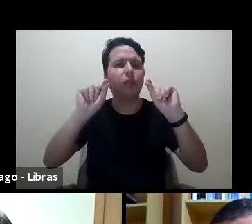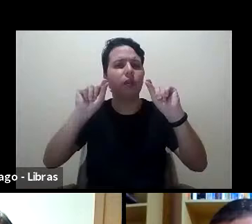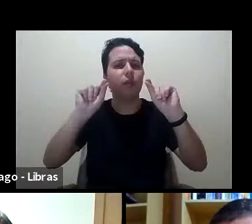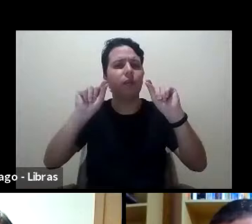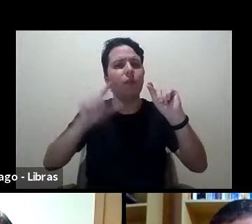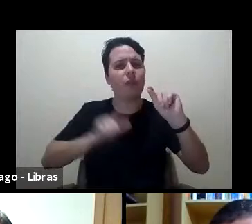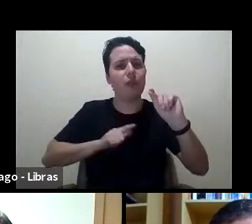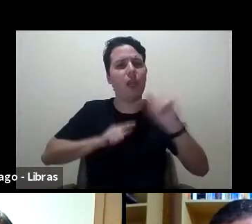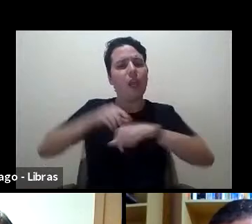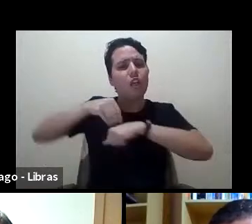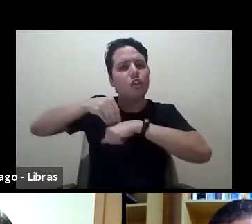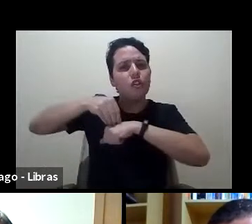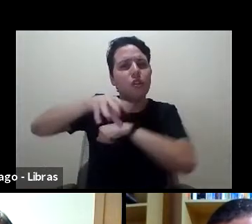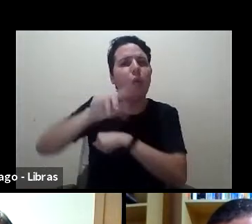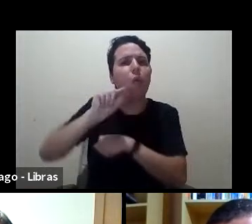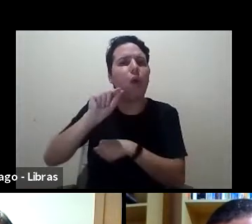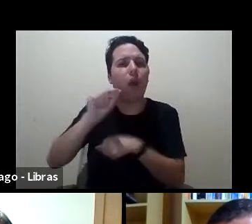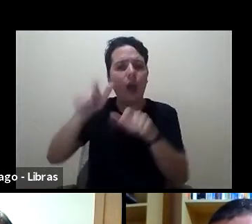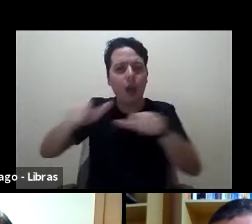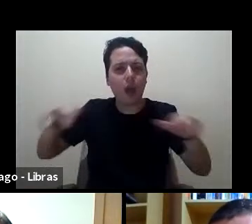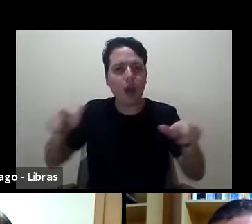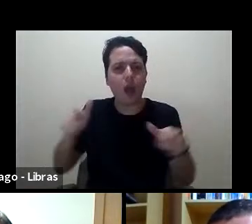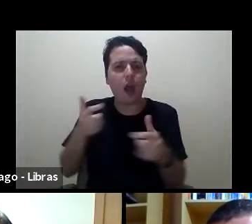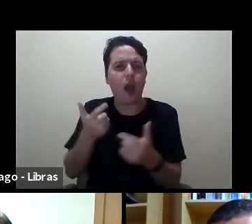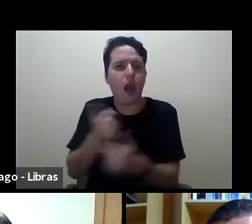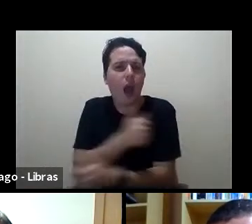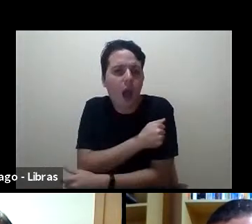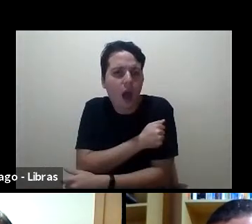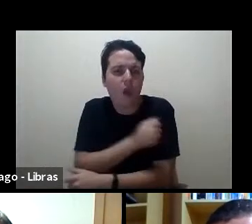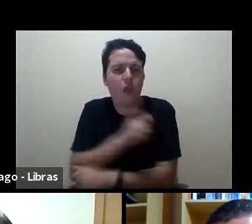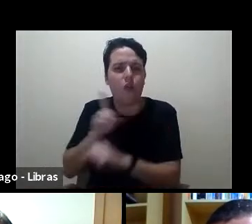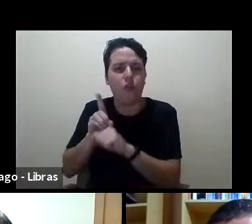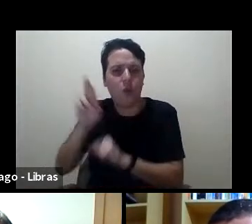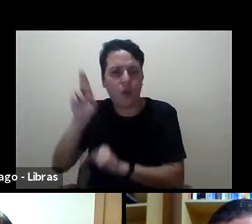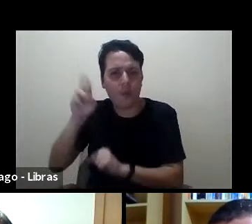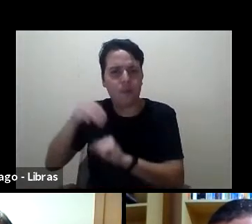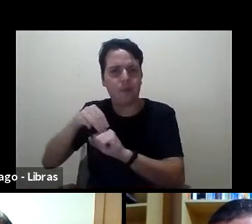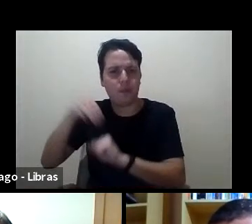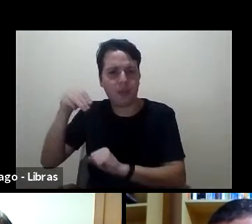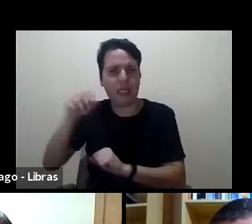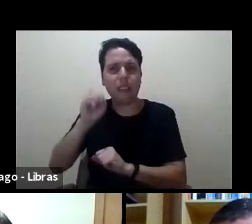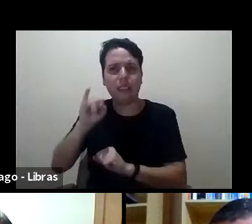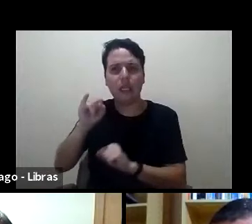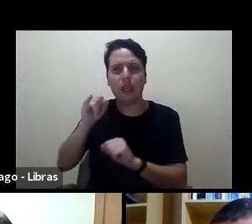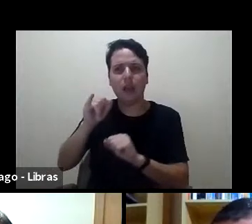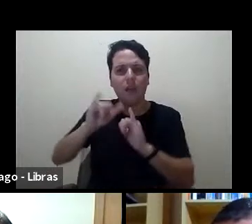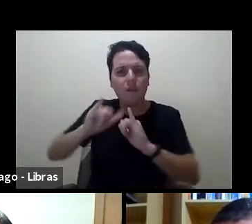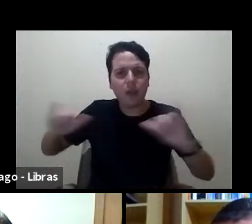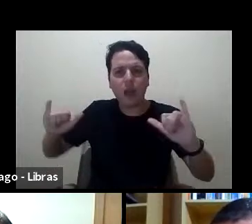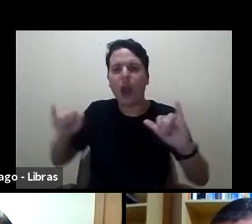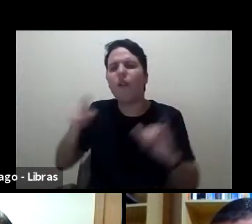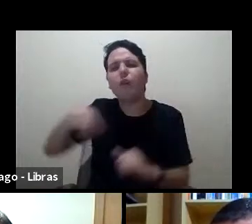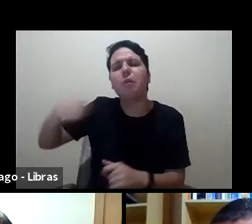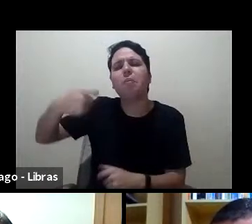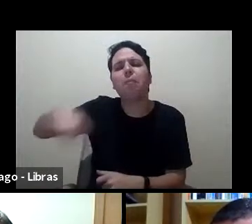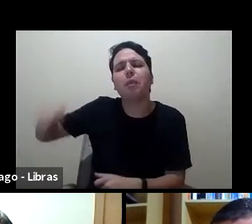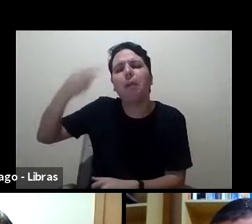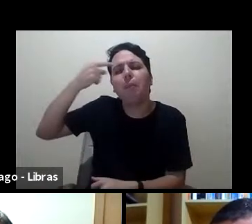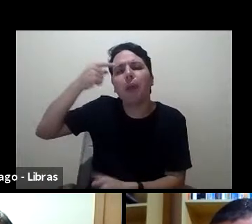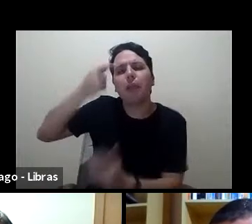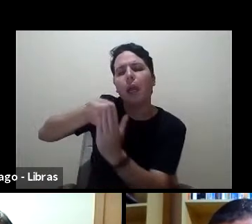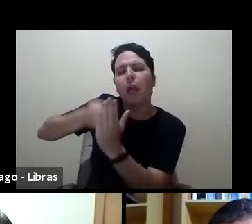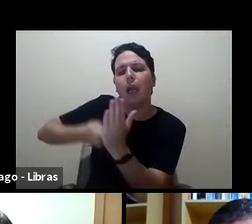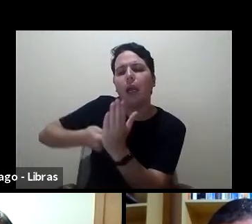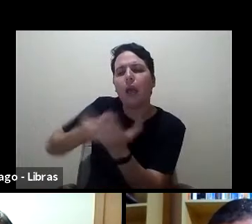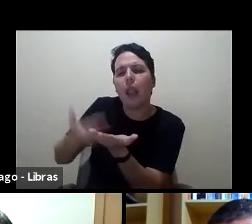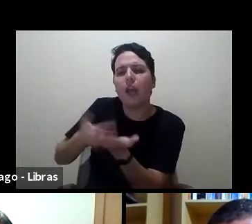sugestão para os estudantes de doutorado e mestrado, não pensam em escrever livros, só pensam em